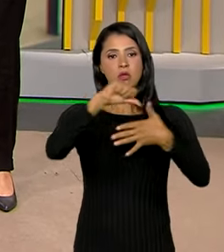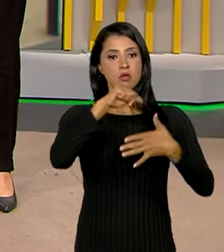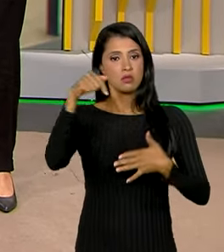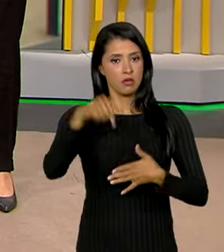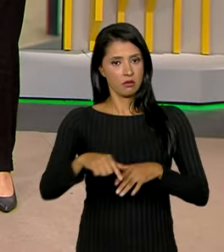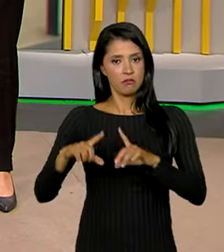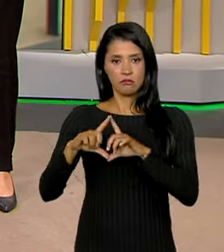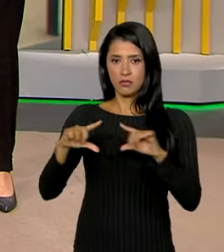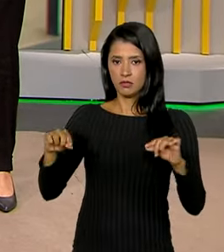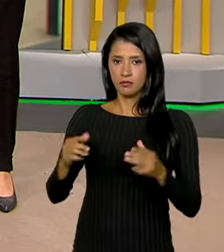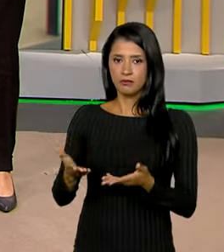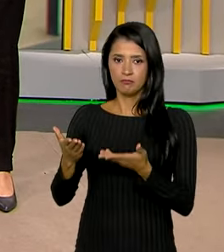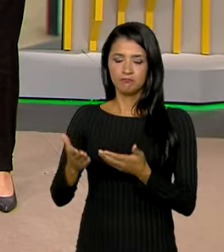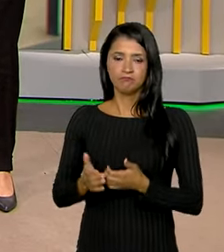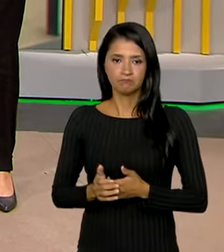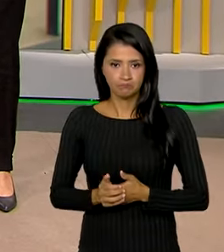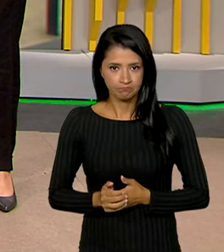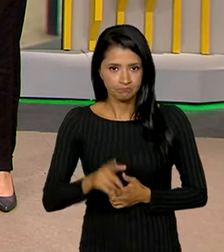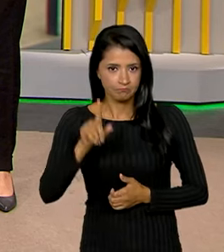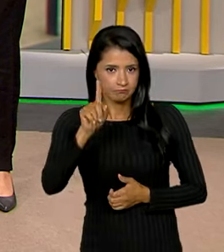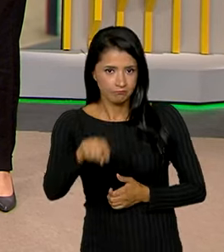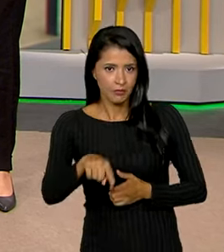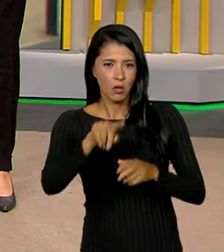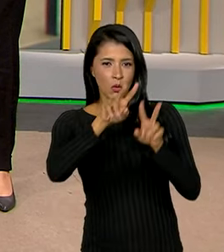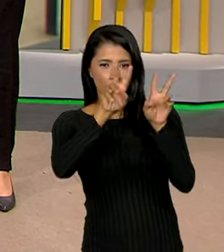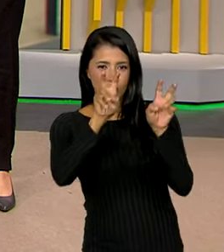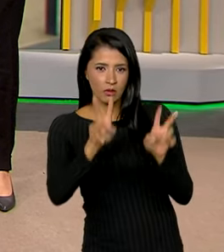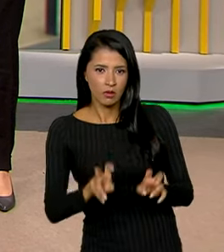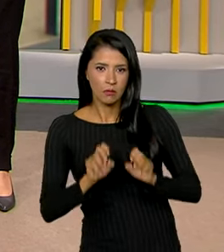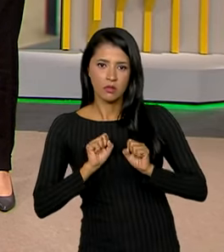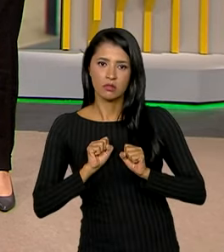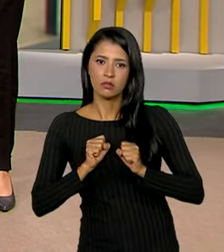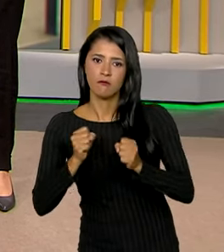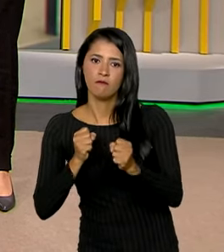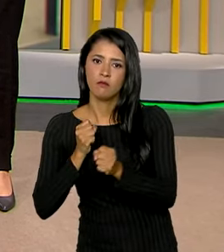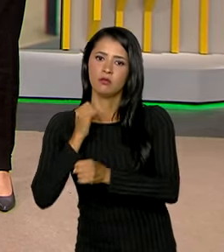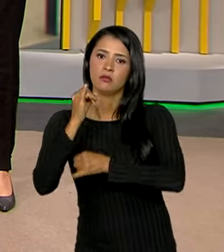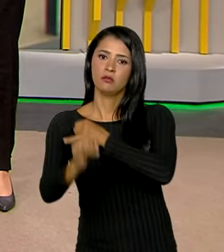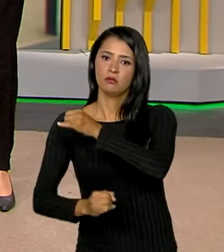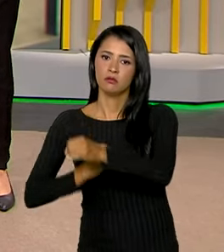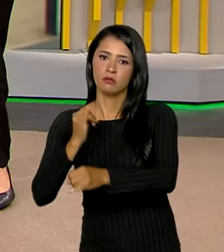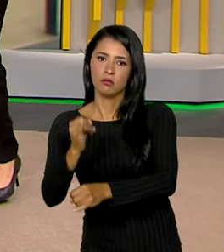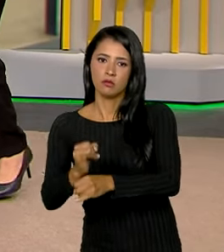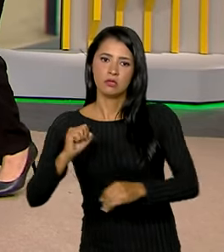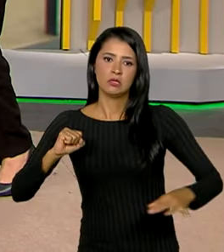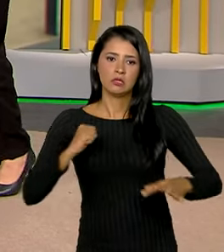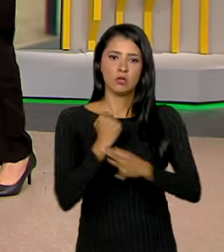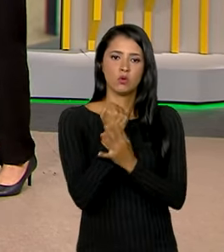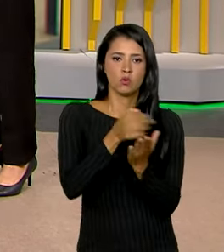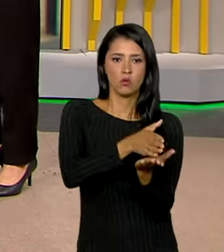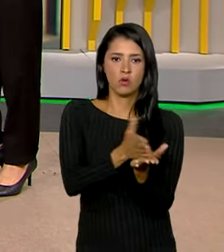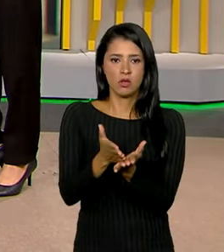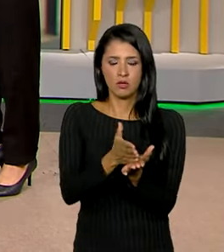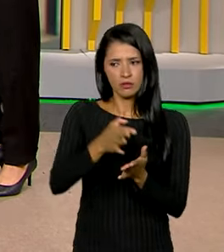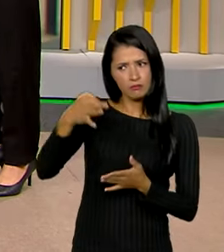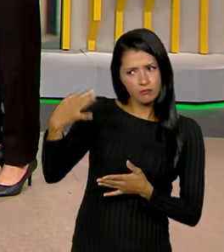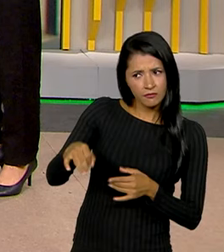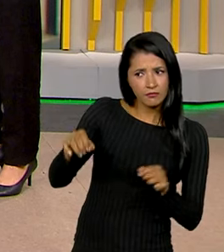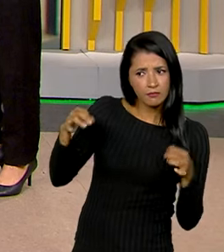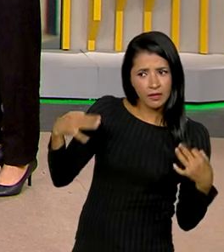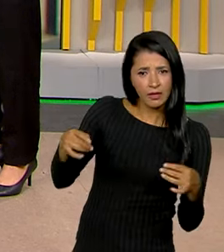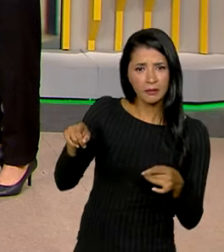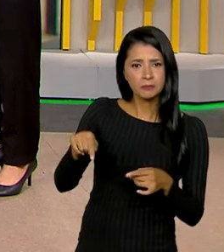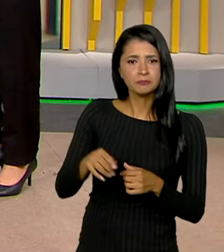aqui em Brasília. É isso mesmo, entre os temas defesa cibernética e segurança nas fronteiras. É isso mesmo, Pablo?